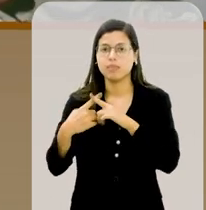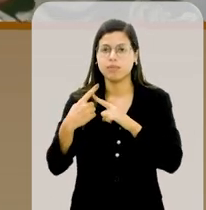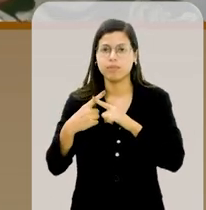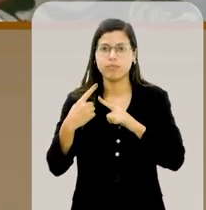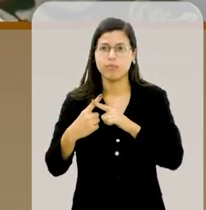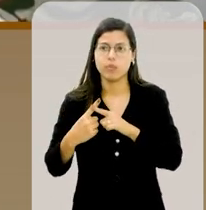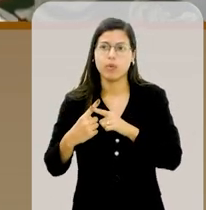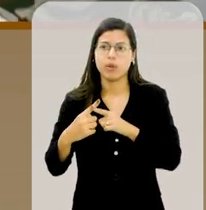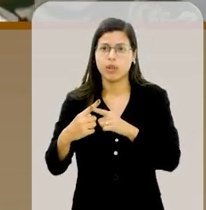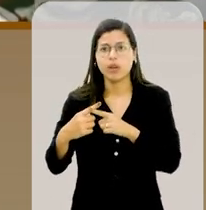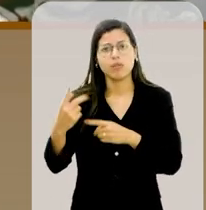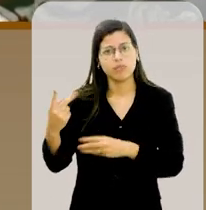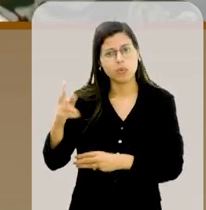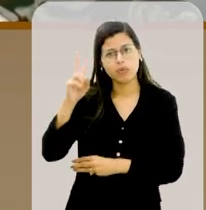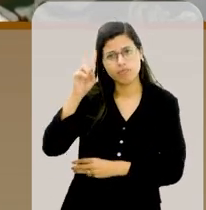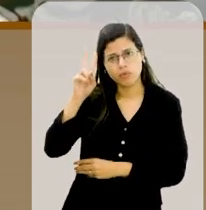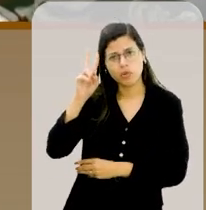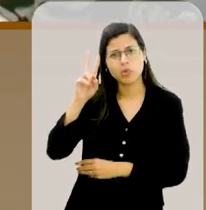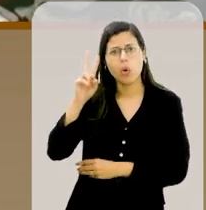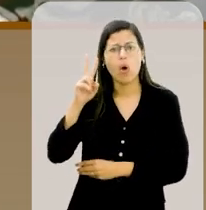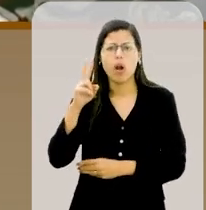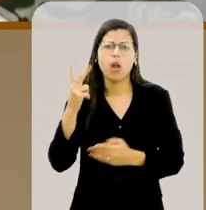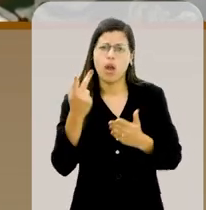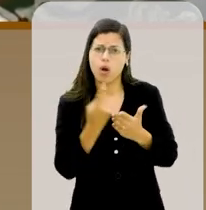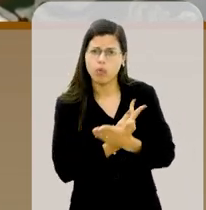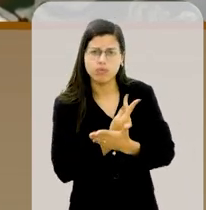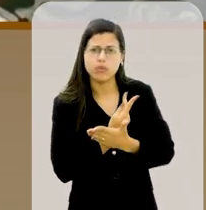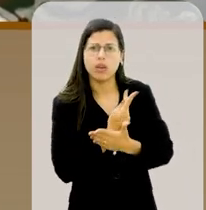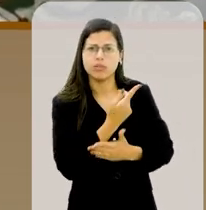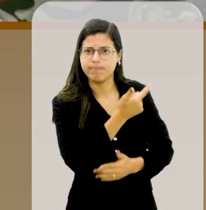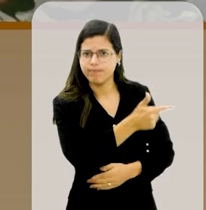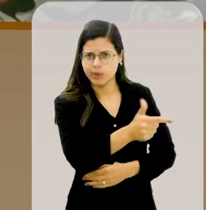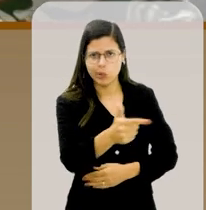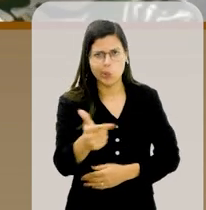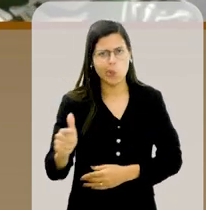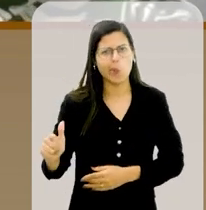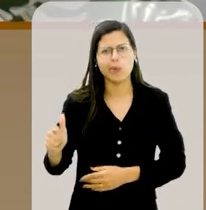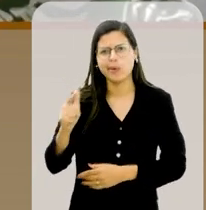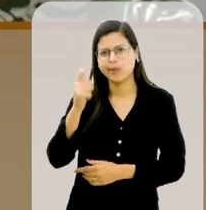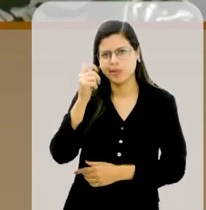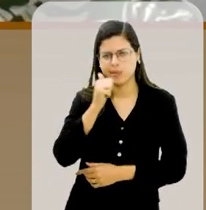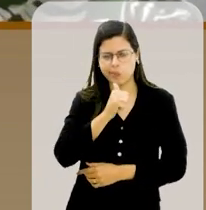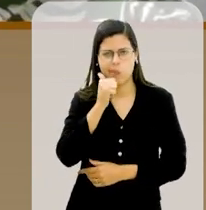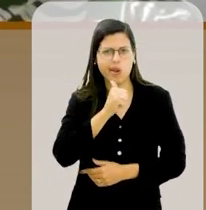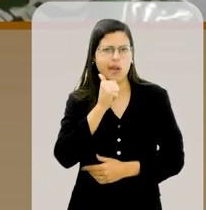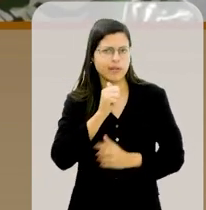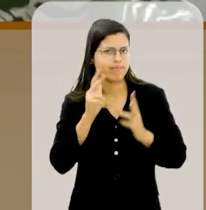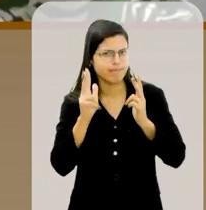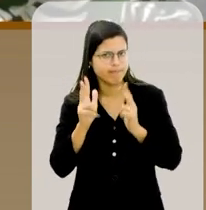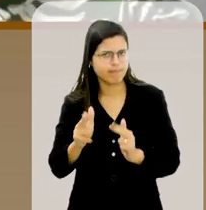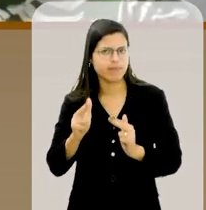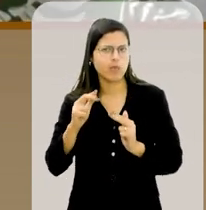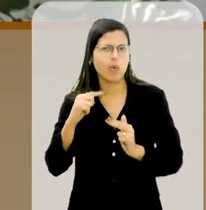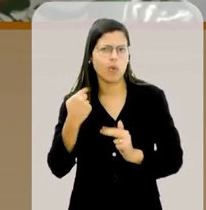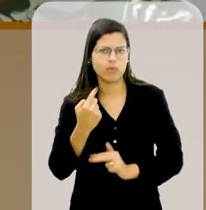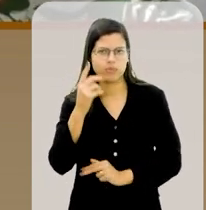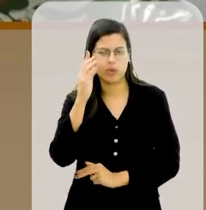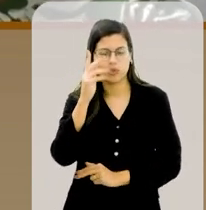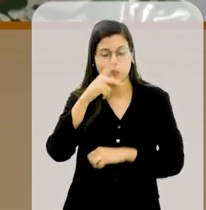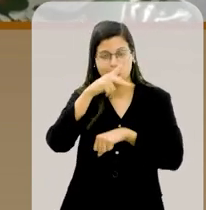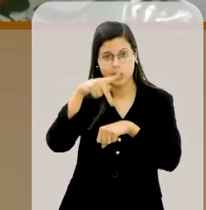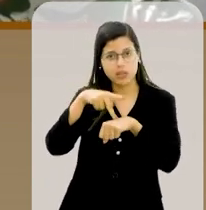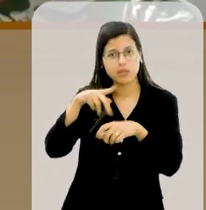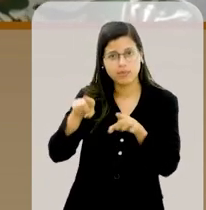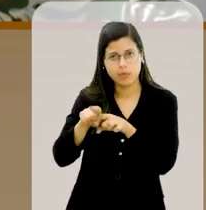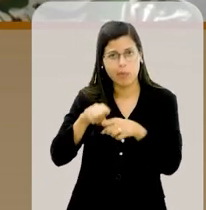certamente a sua história se replica em muitas outras, de inúmeras mulheres do nosso país e